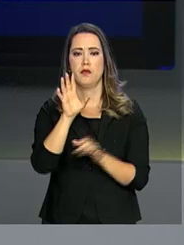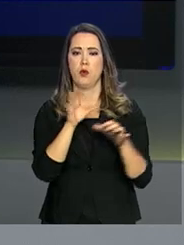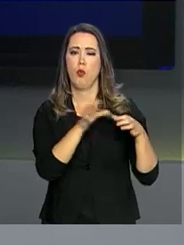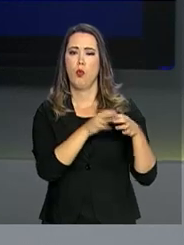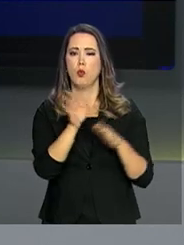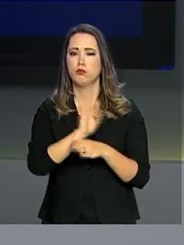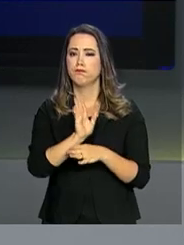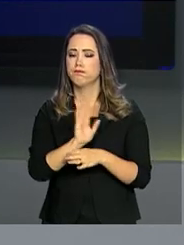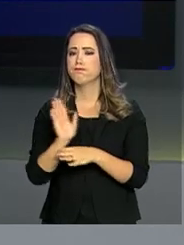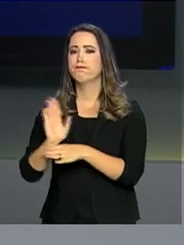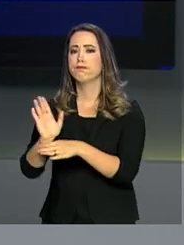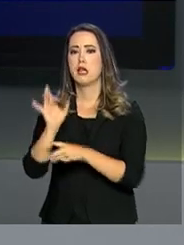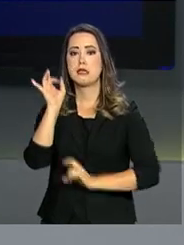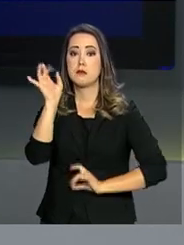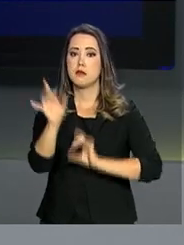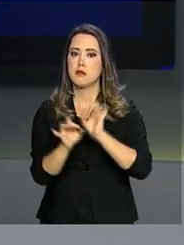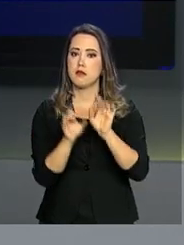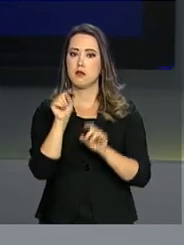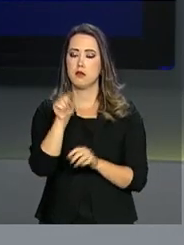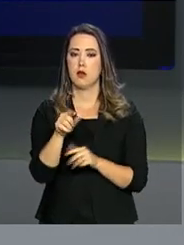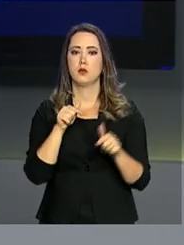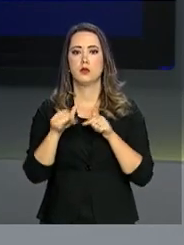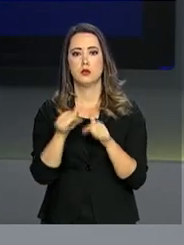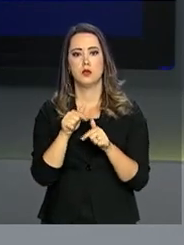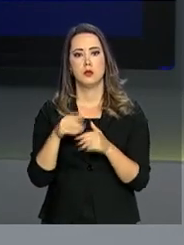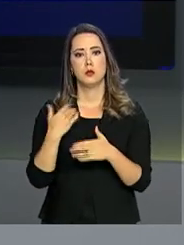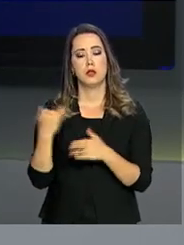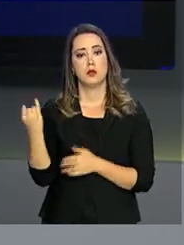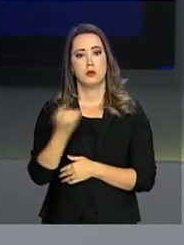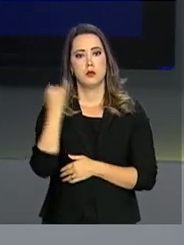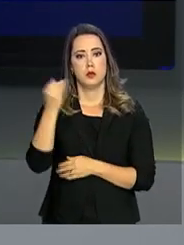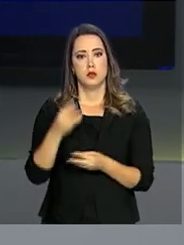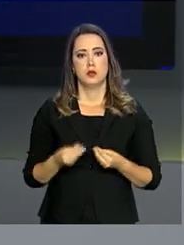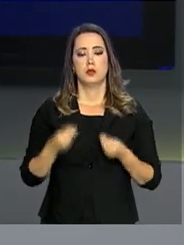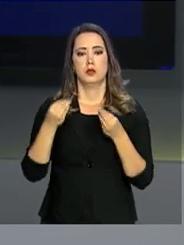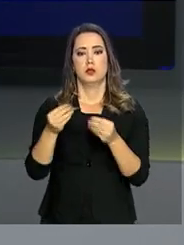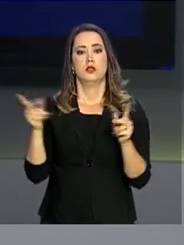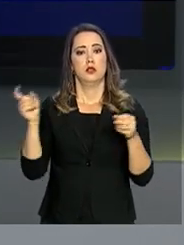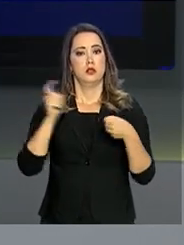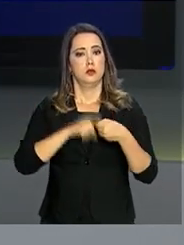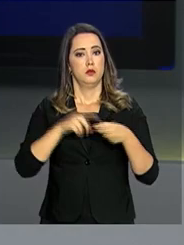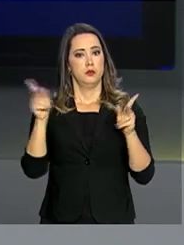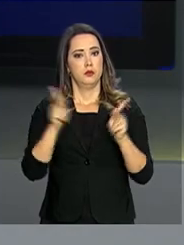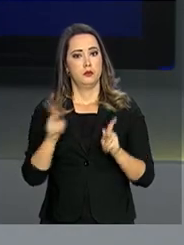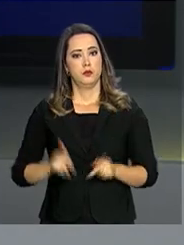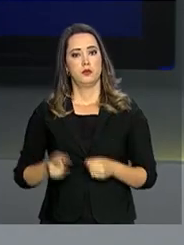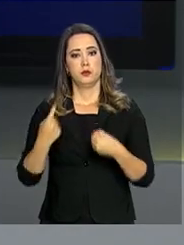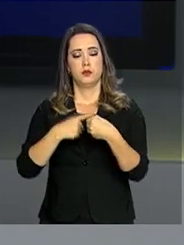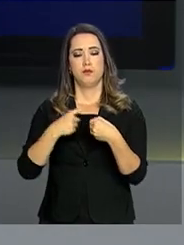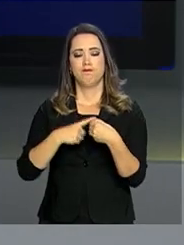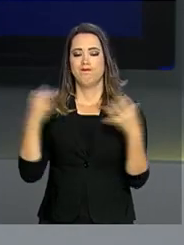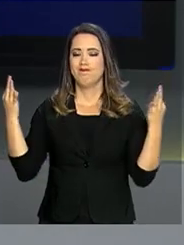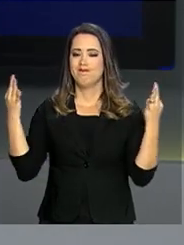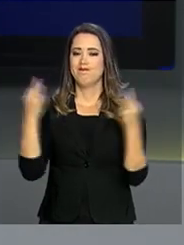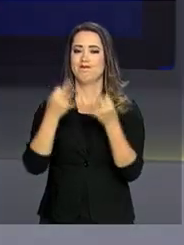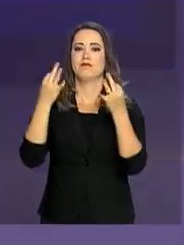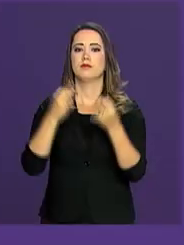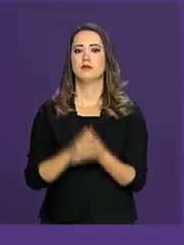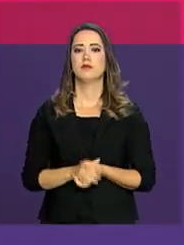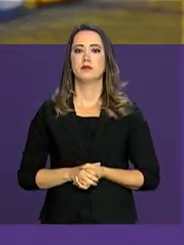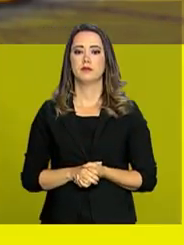série de reportagens especiais sobre a ação integrada que quer trazer de volta a paz para a cidade maravilhosa.